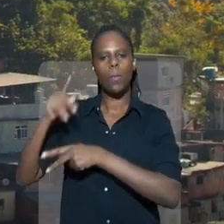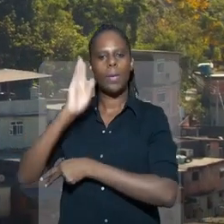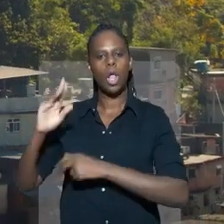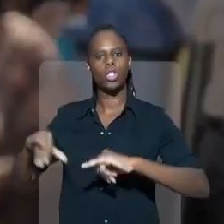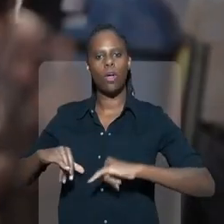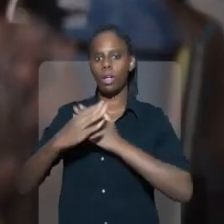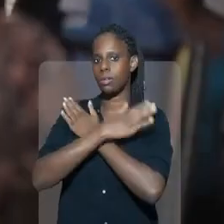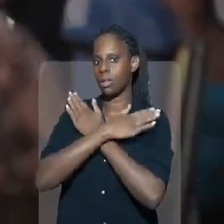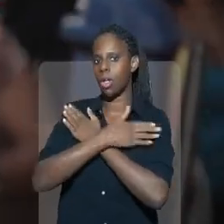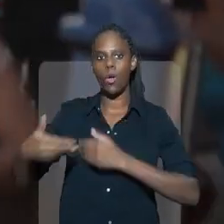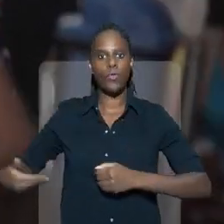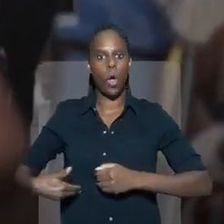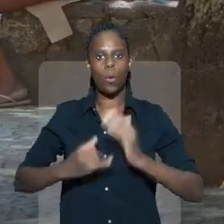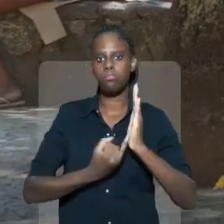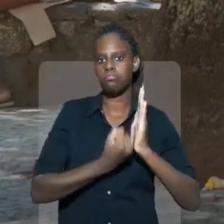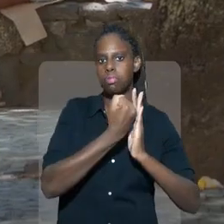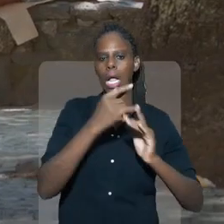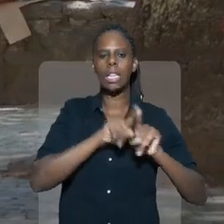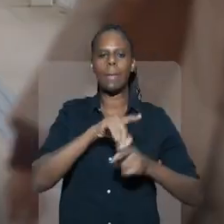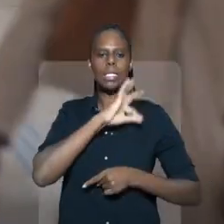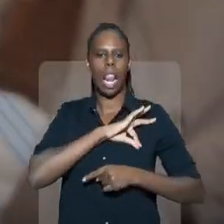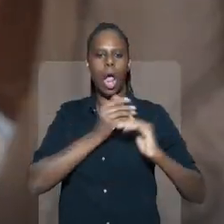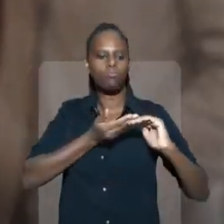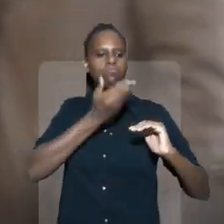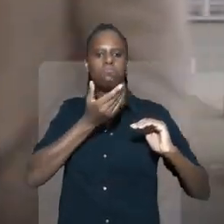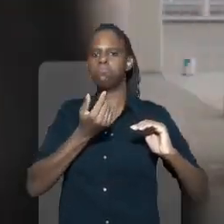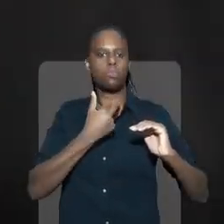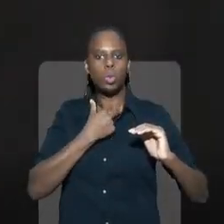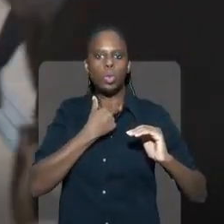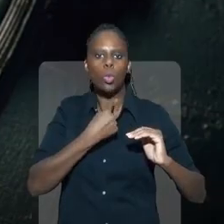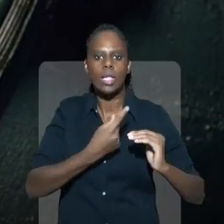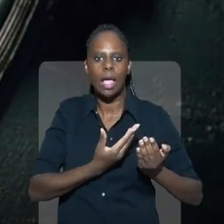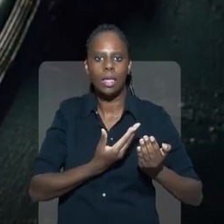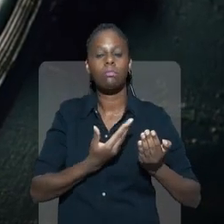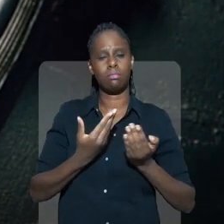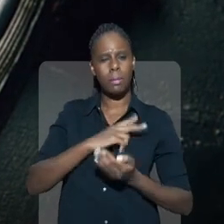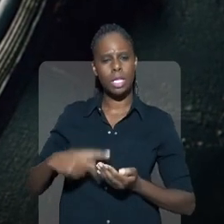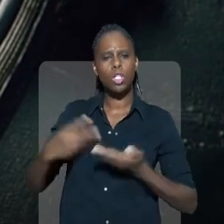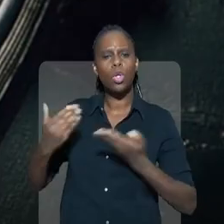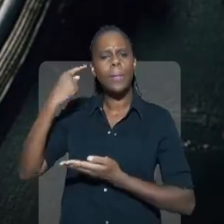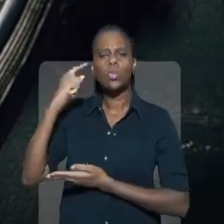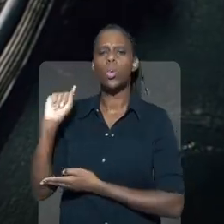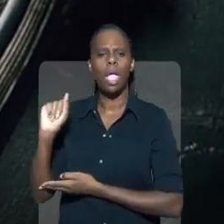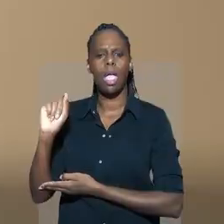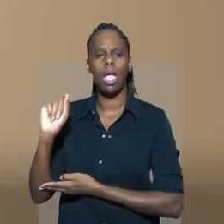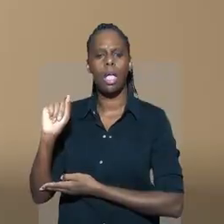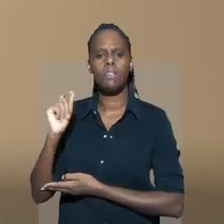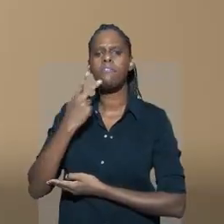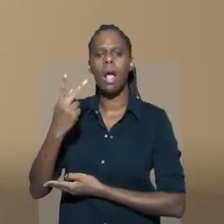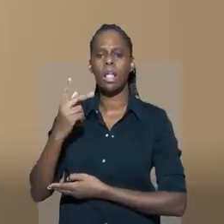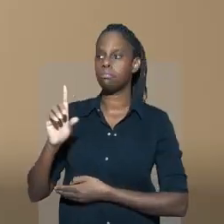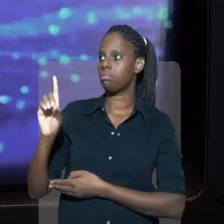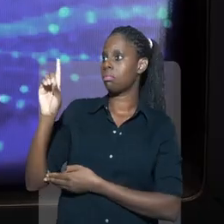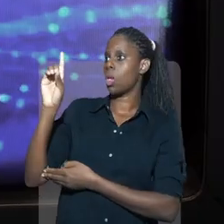Enquanto o brasileiro sofre com o desemprego, fome, inflação e salário desvalorizado, o que passa na cabeça do atual presidente? De